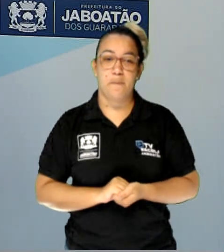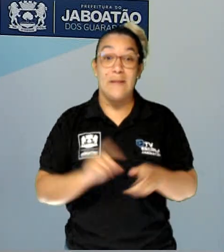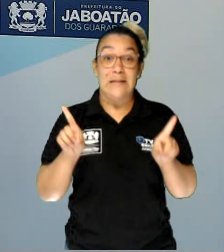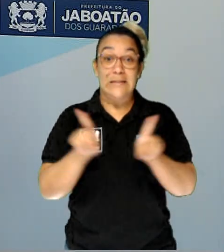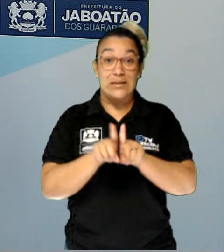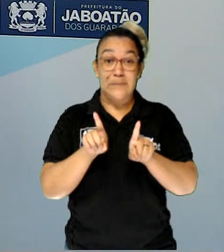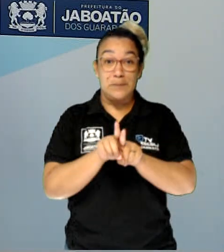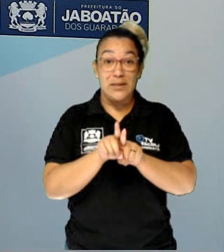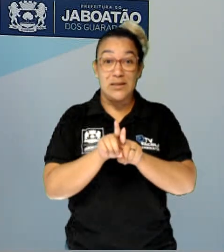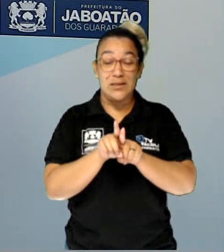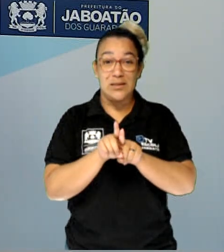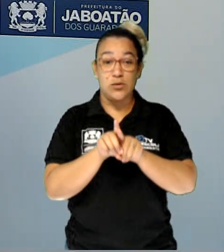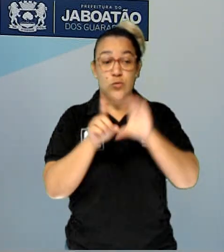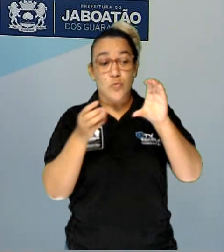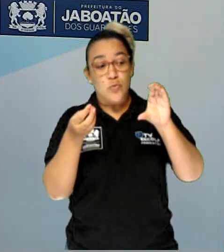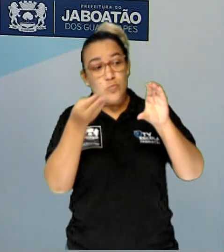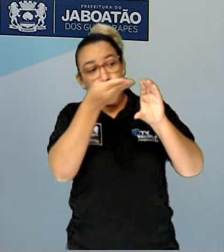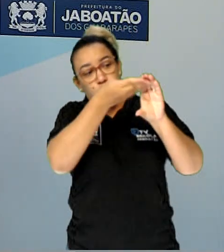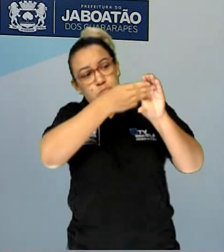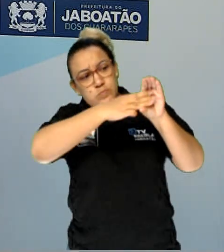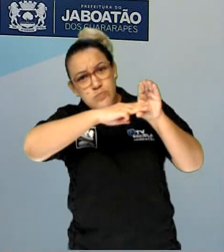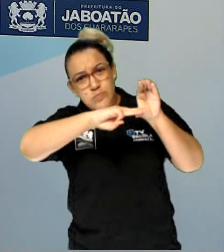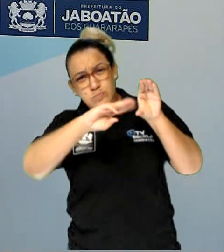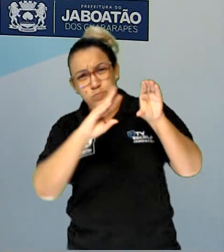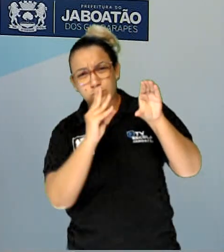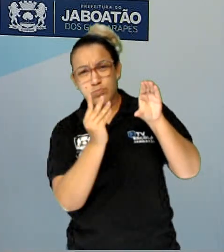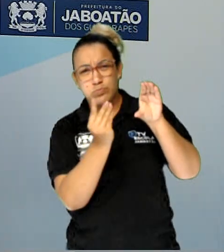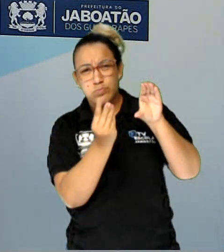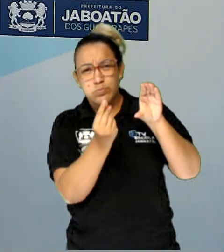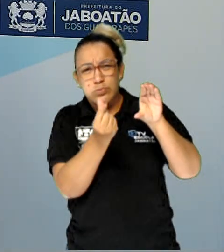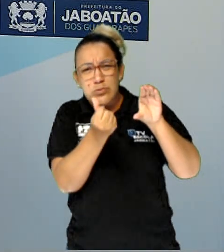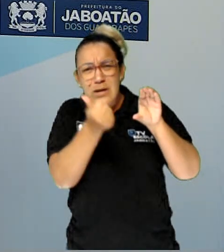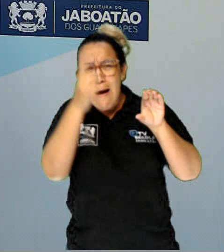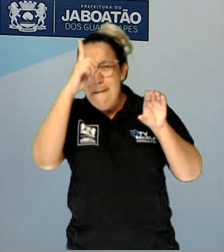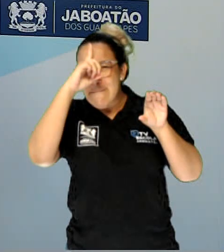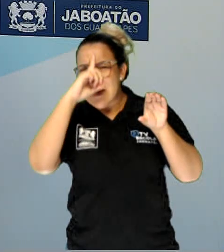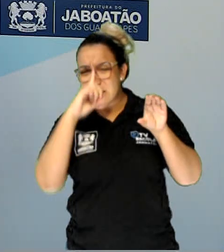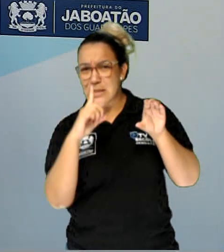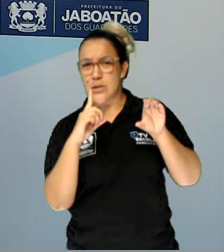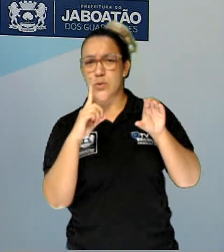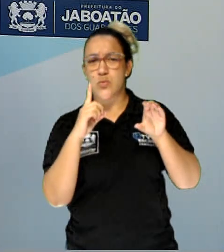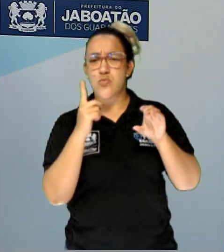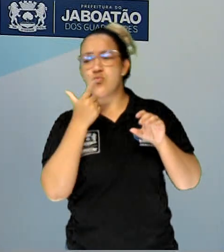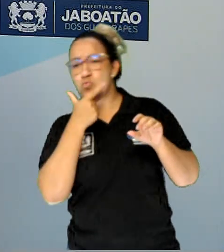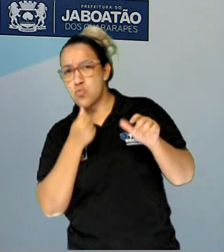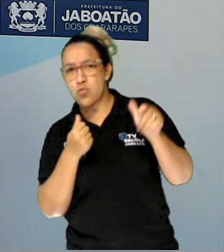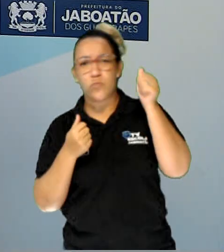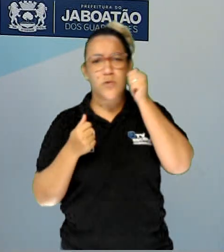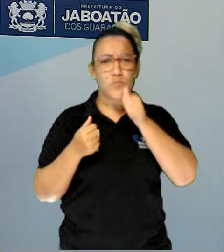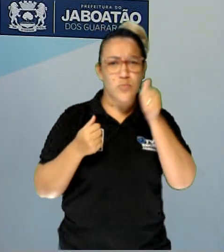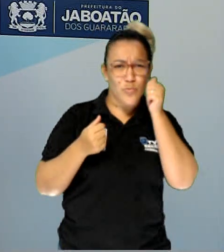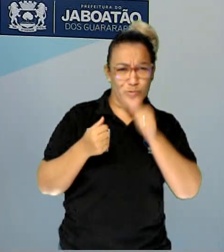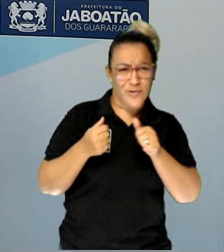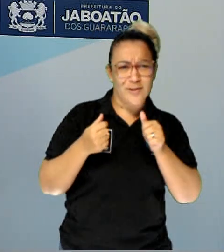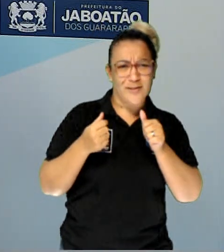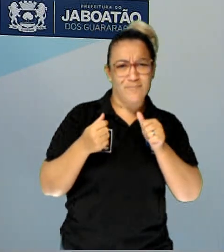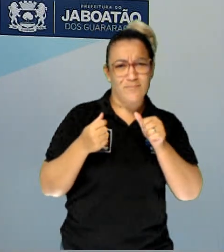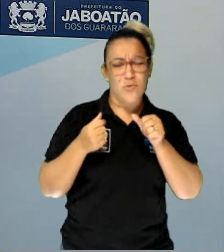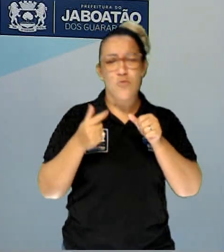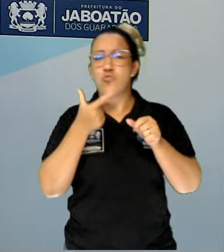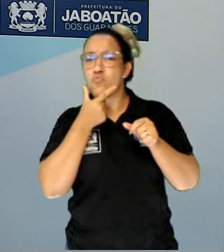corrimento amarelado saindo pela uretra, tanto do homem quanto da mulher, certo? Então tem aquele